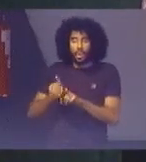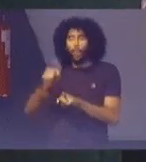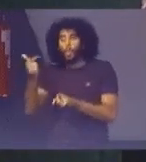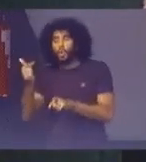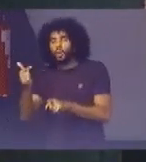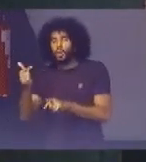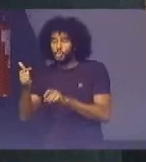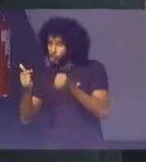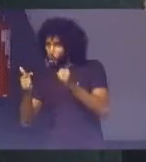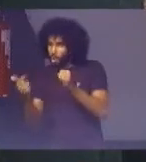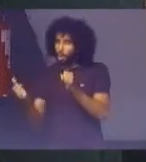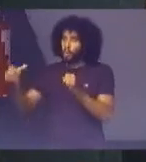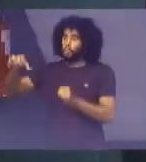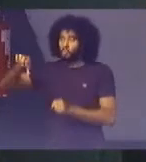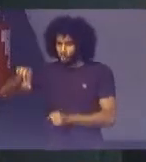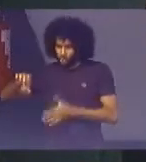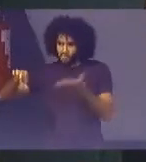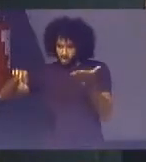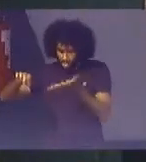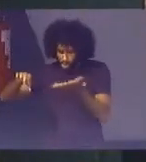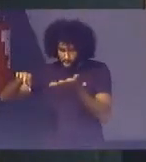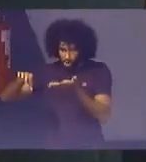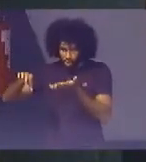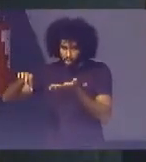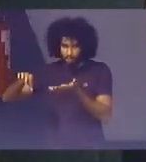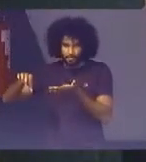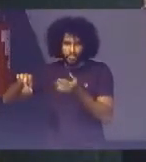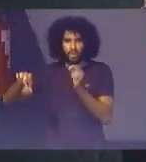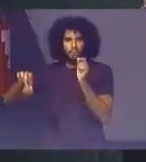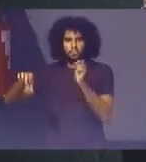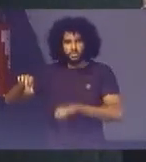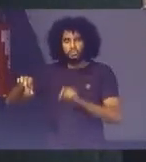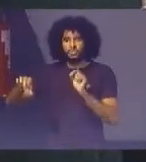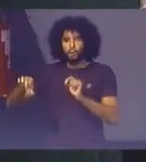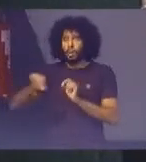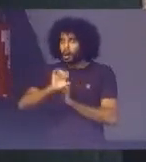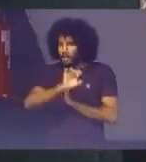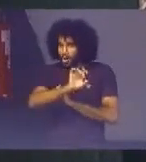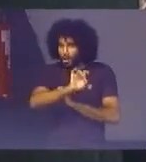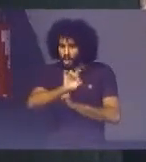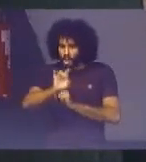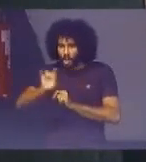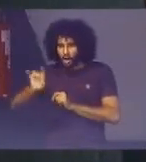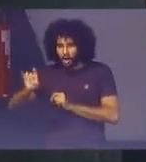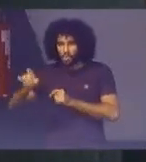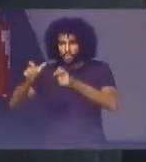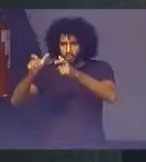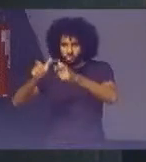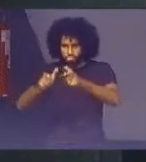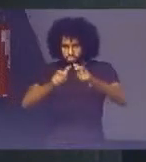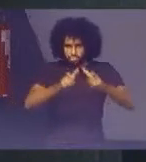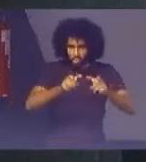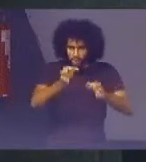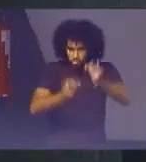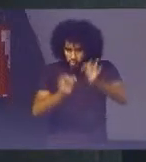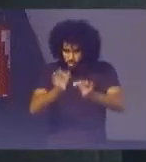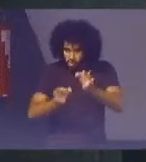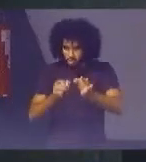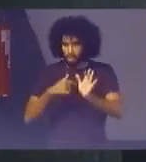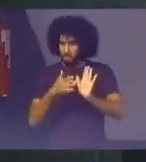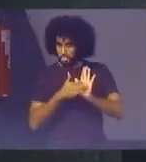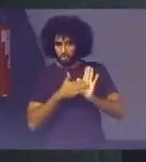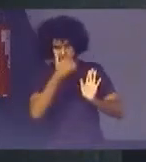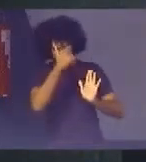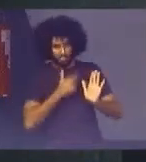os tribunais E são 92 tribunais Pudessem Cada um Cada um Essa é a minha proposta